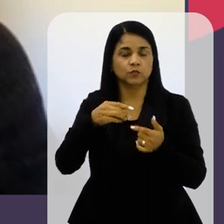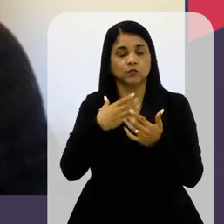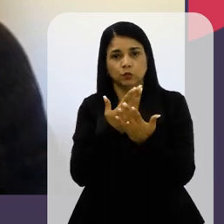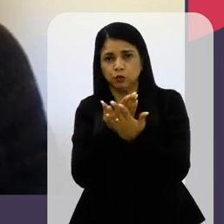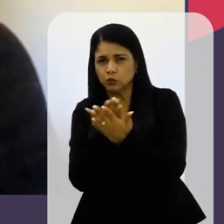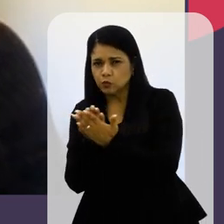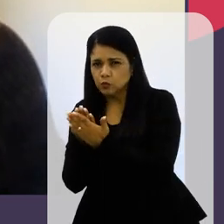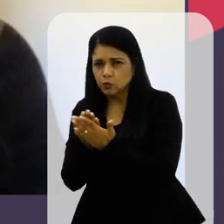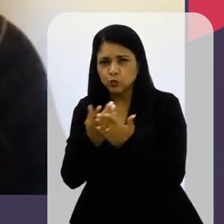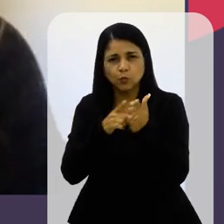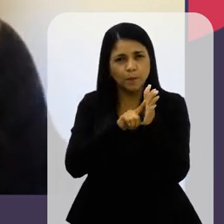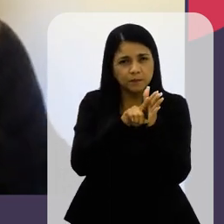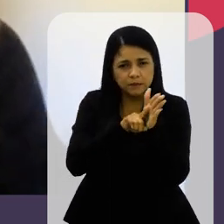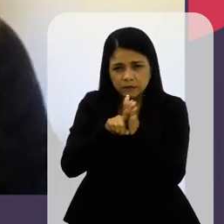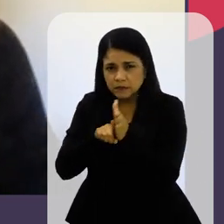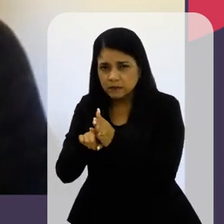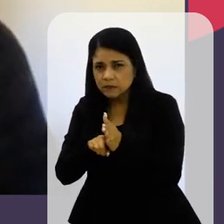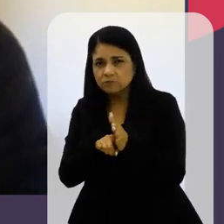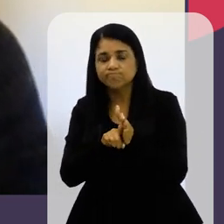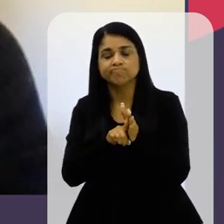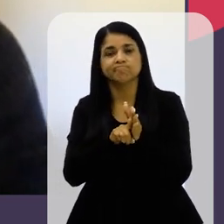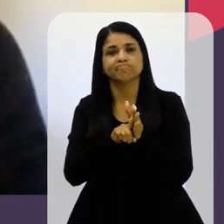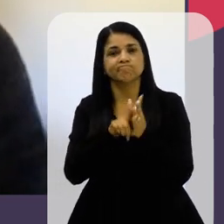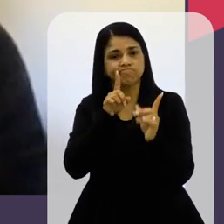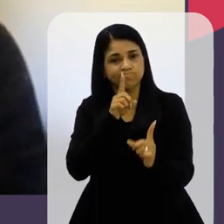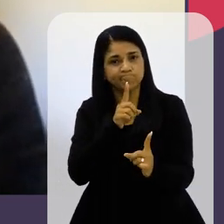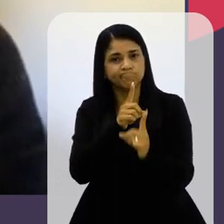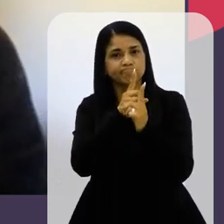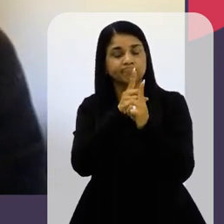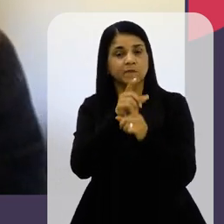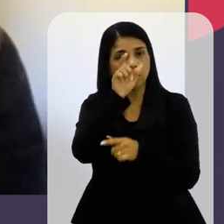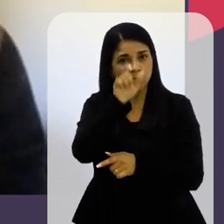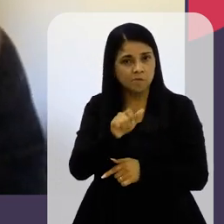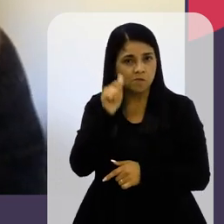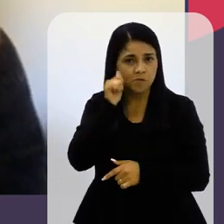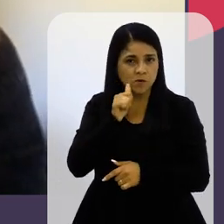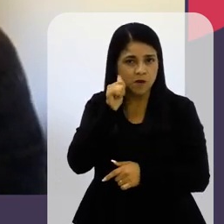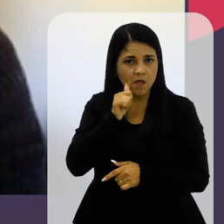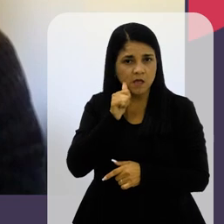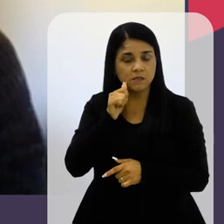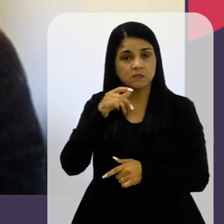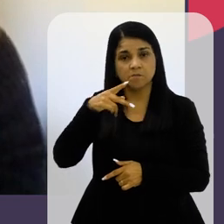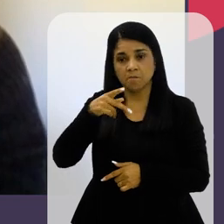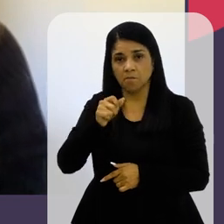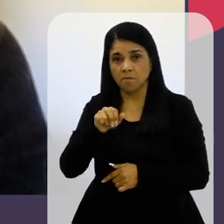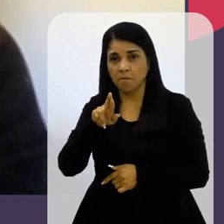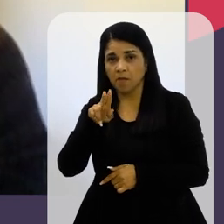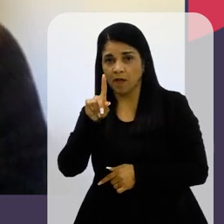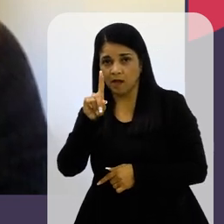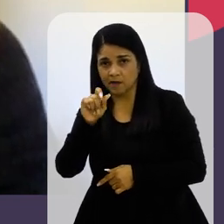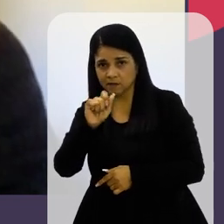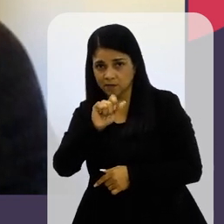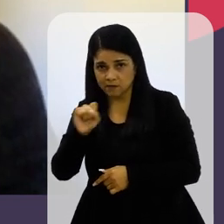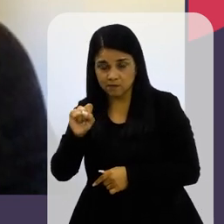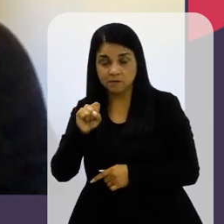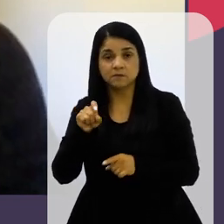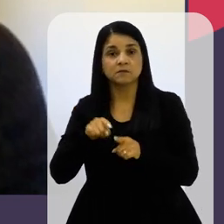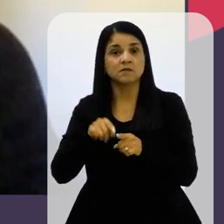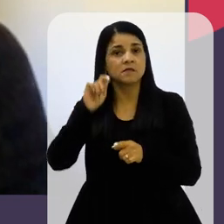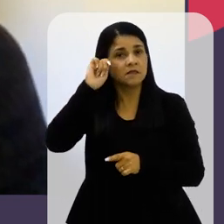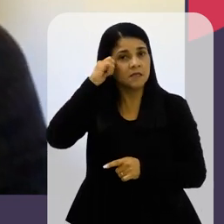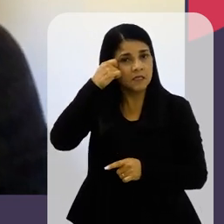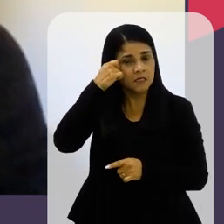e todo o nosso estudo A gente chegou realmente nessa questão de que as mulheres pardas Elas eram as principais